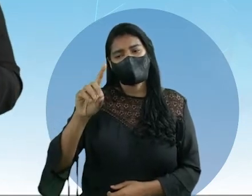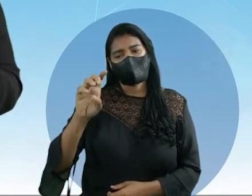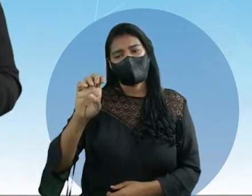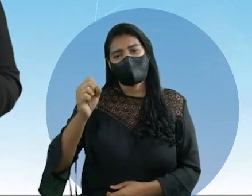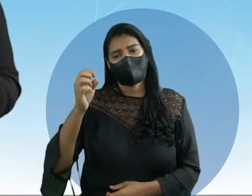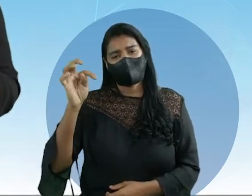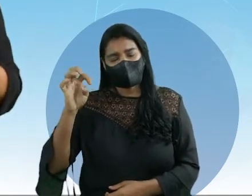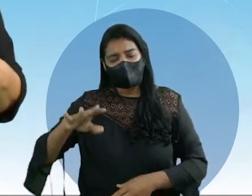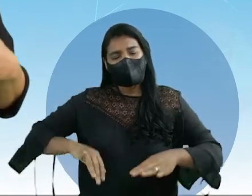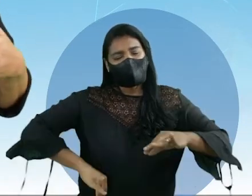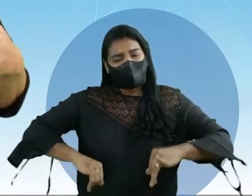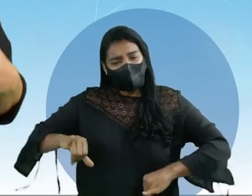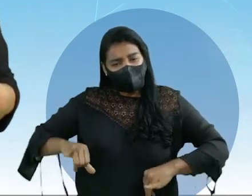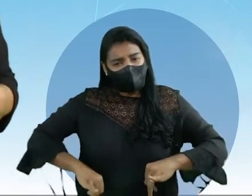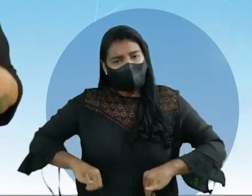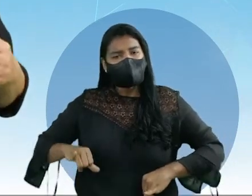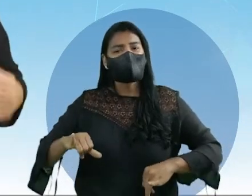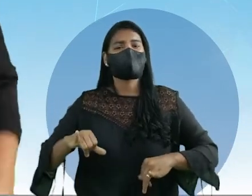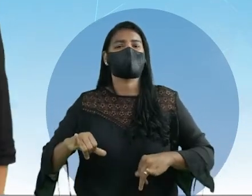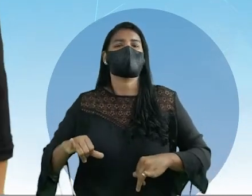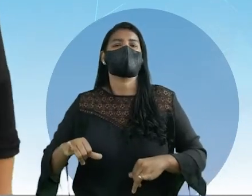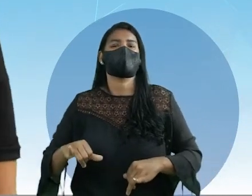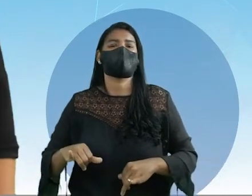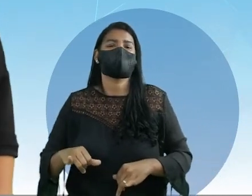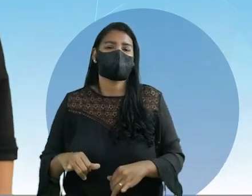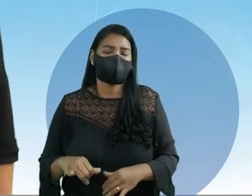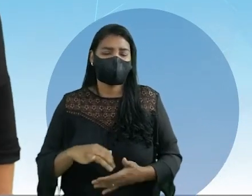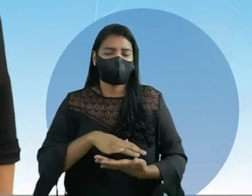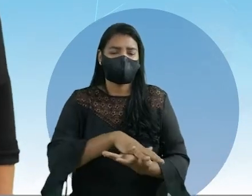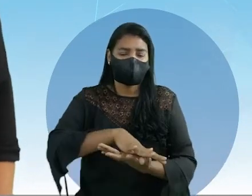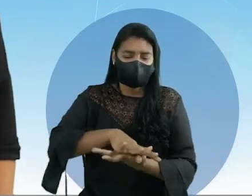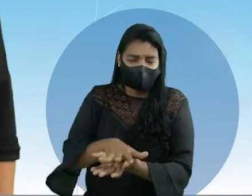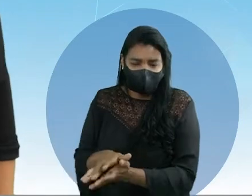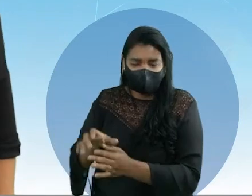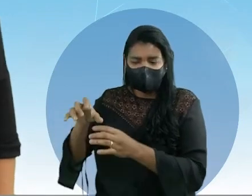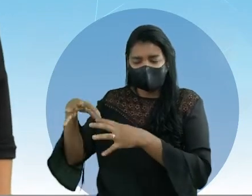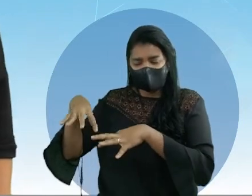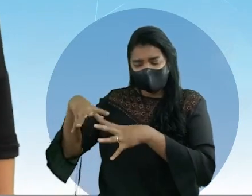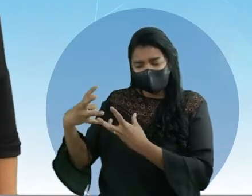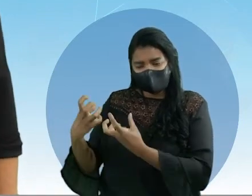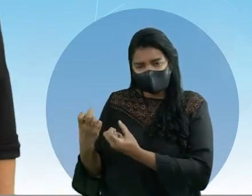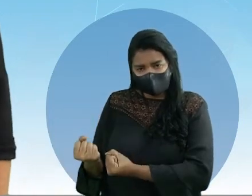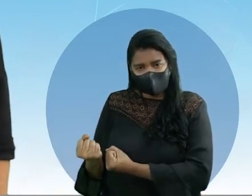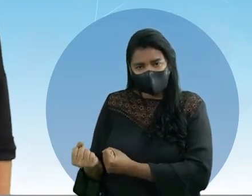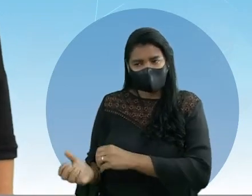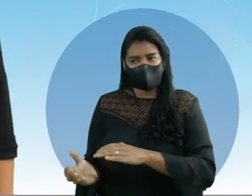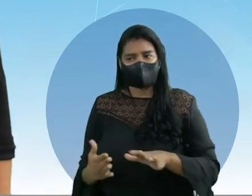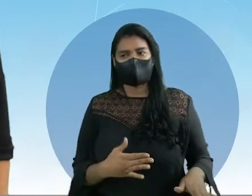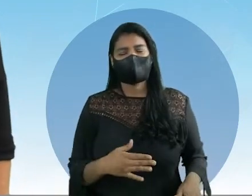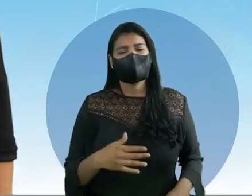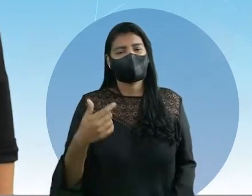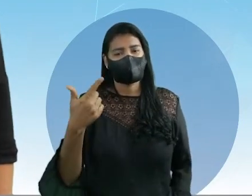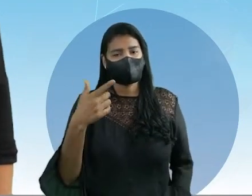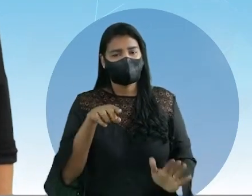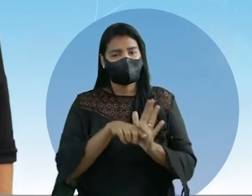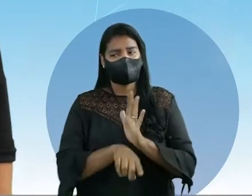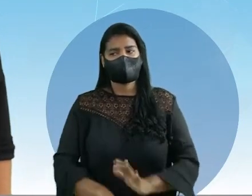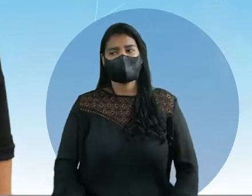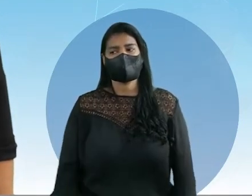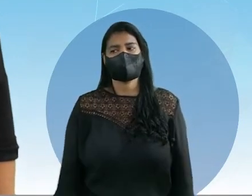está sofrendo mais com a desertificação natural. Certo, gente? Vamos para a segunda questão? Então,